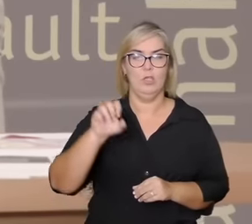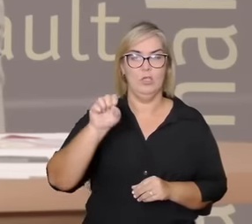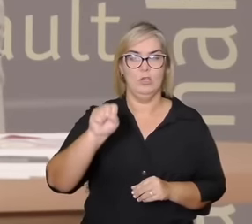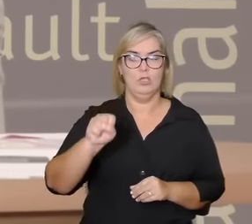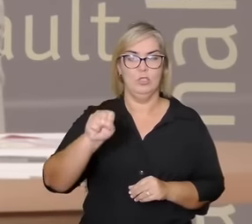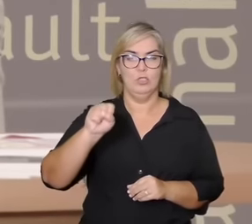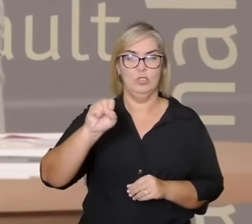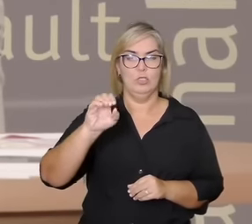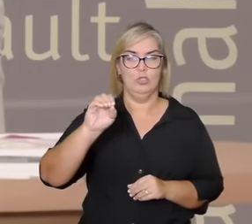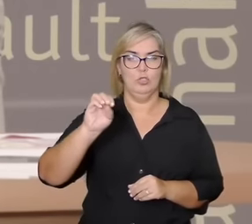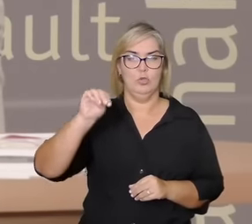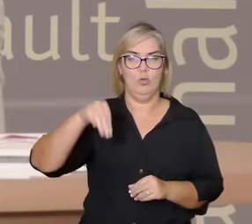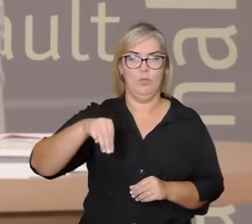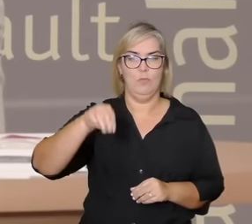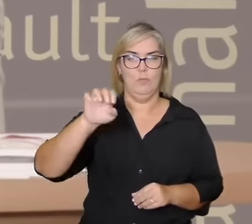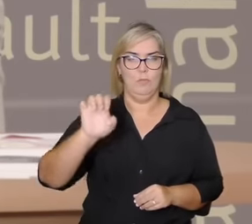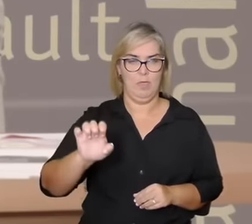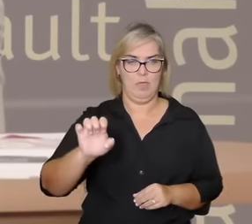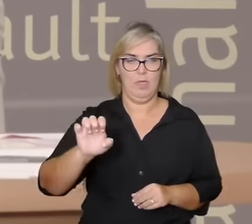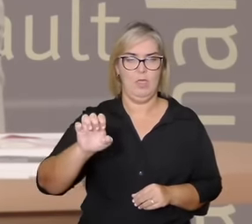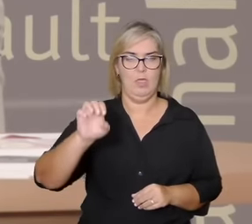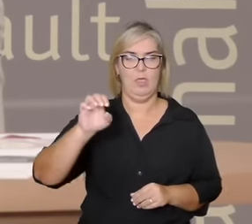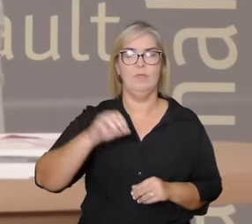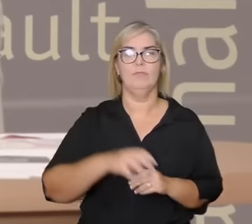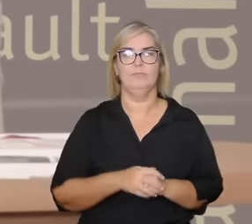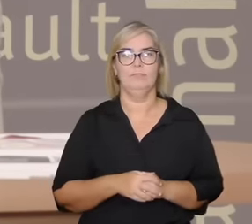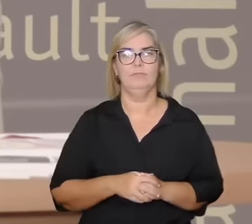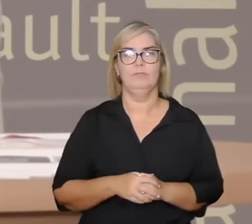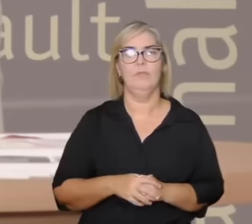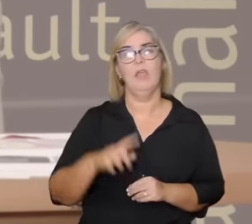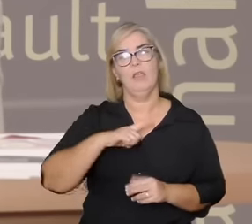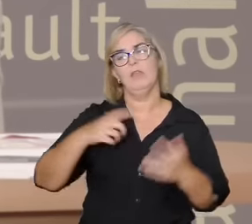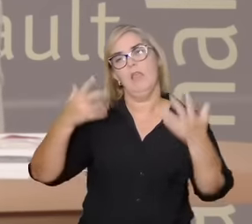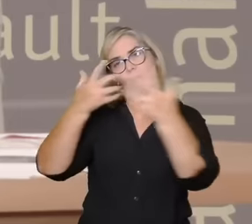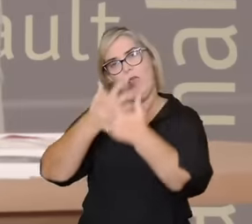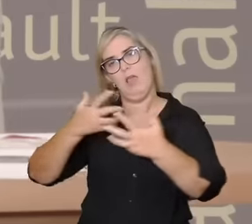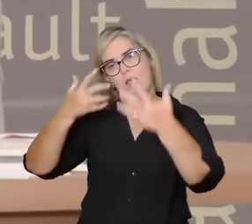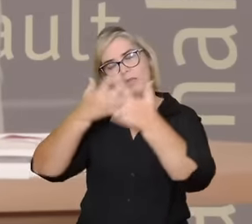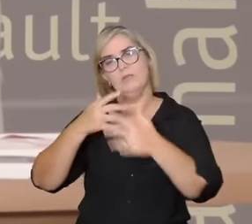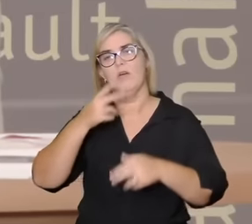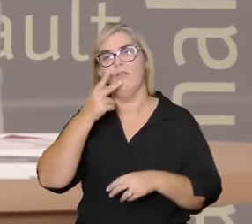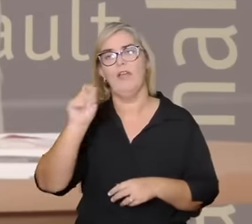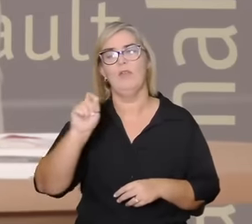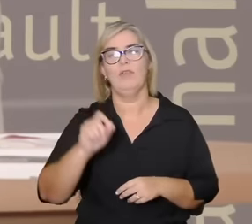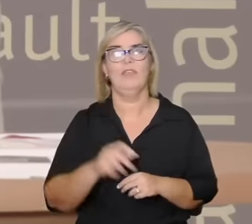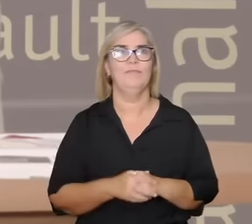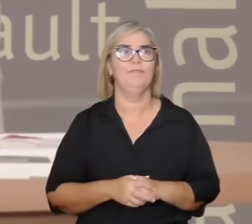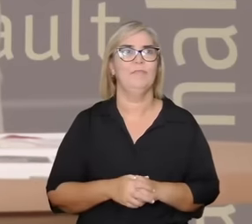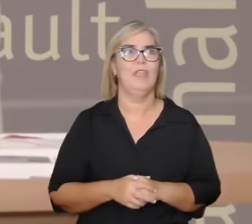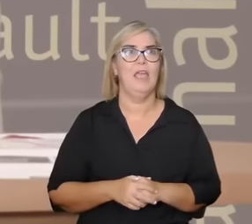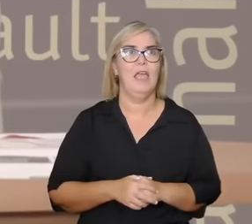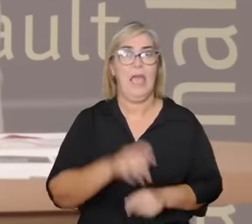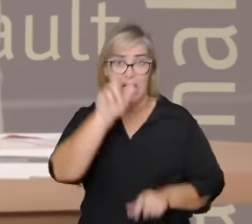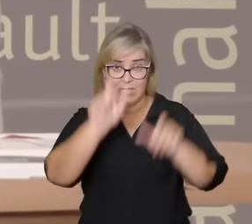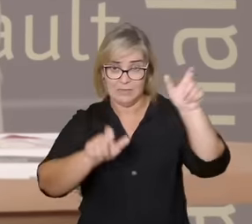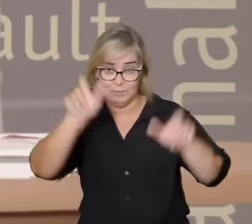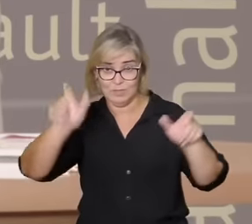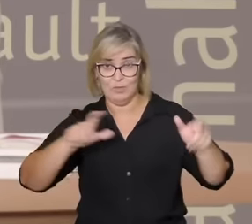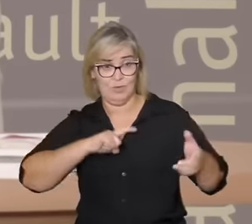na cultura da gara e outras culturas também eu falei de canção voltar a canção agora as pessoas nascem com um ritmo com uma canção